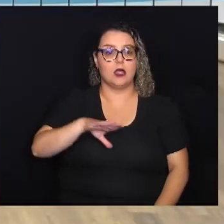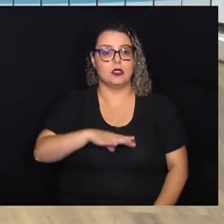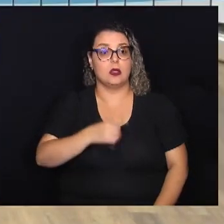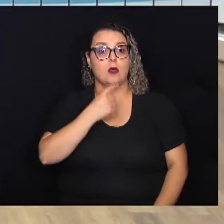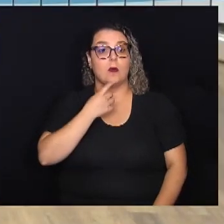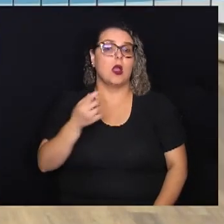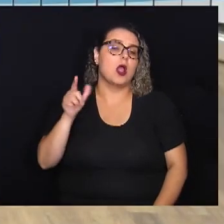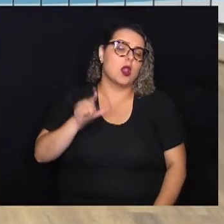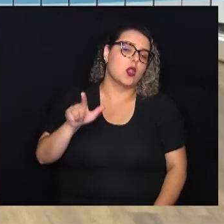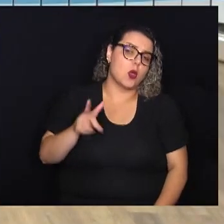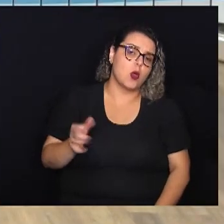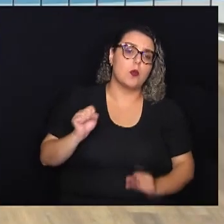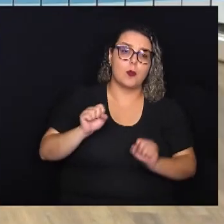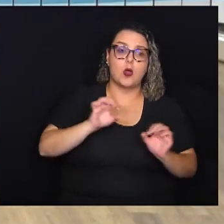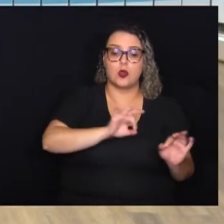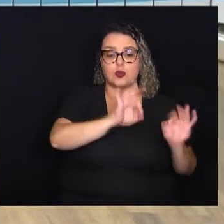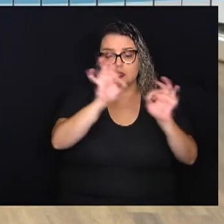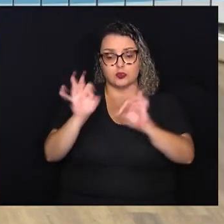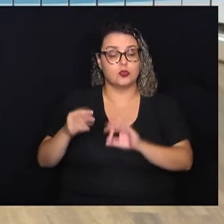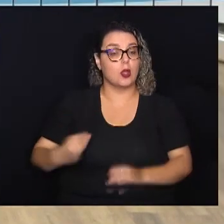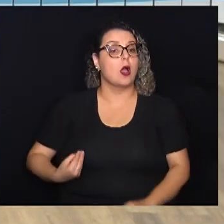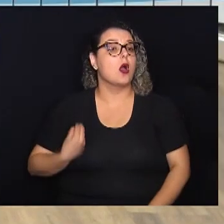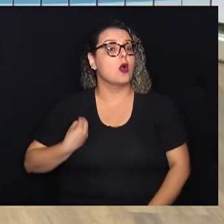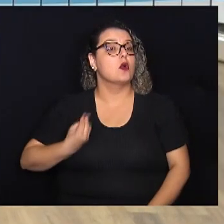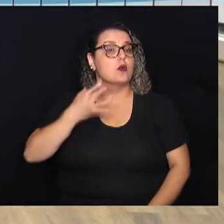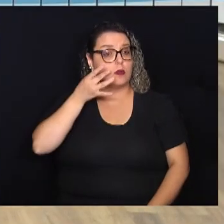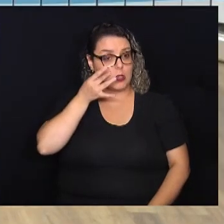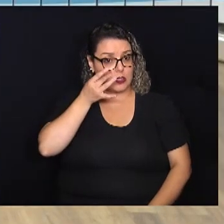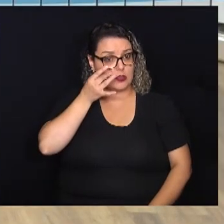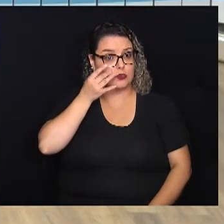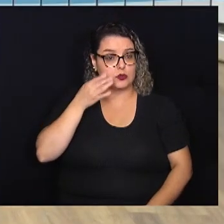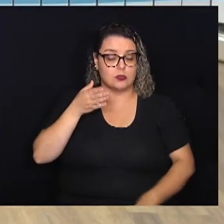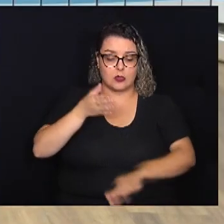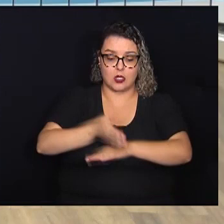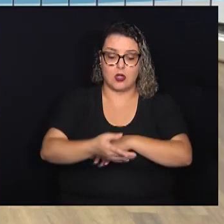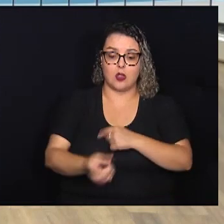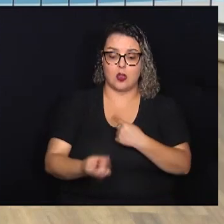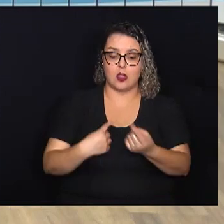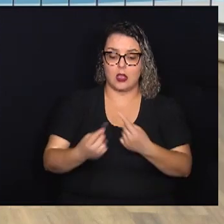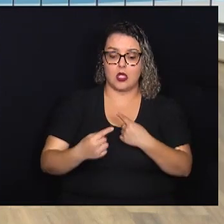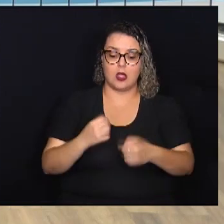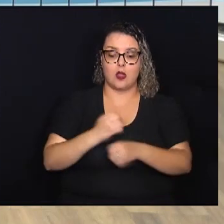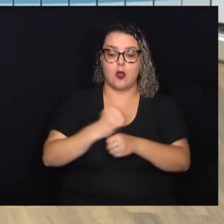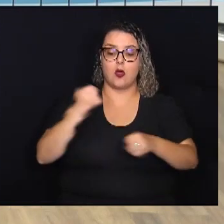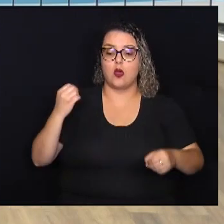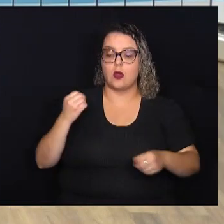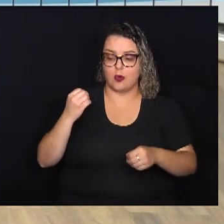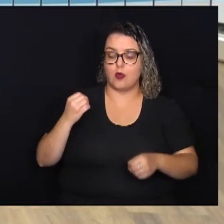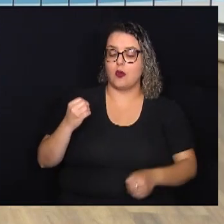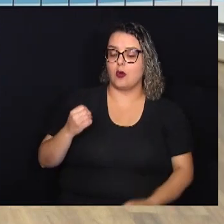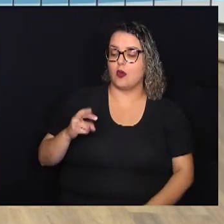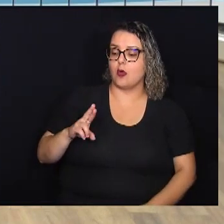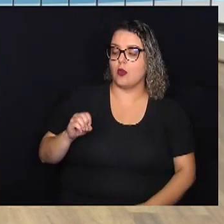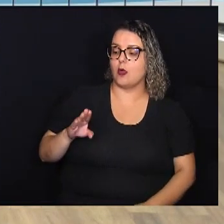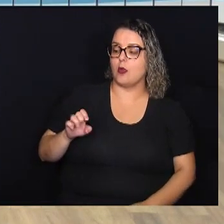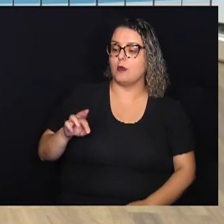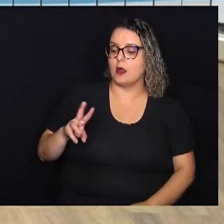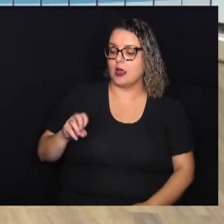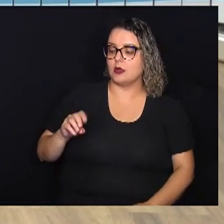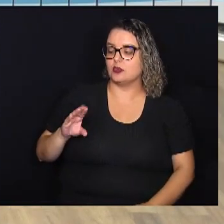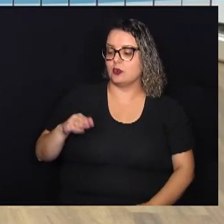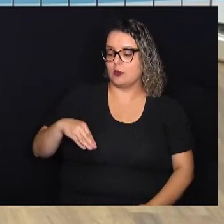pode acompanhar vindo pessoalmente no plenário com entrada pela Avenida Engenheiro Roberto Manje, número 66,